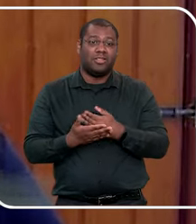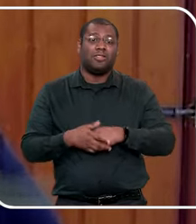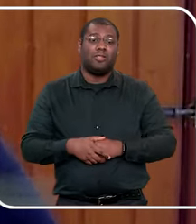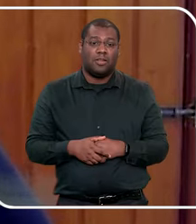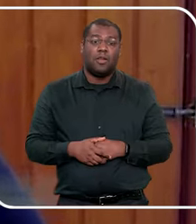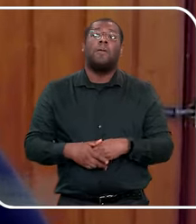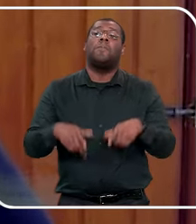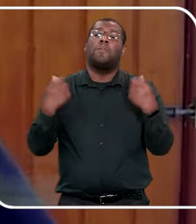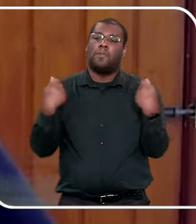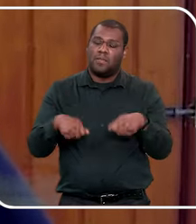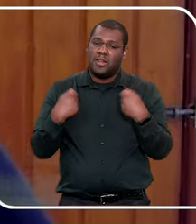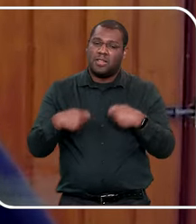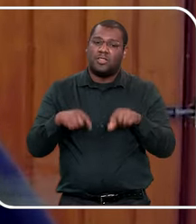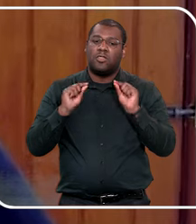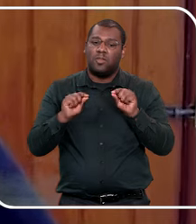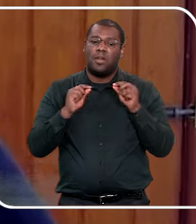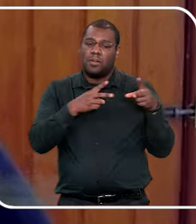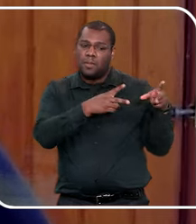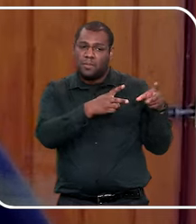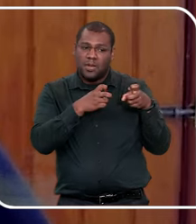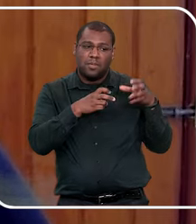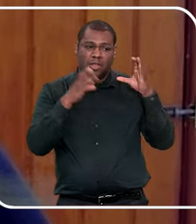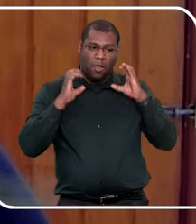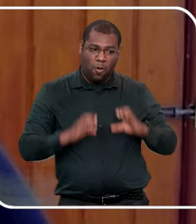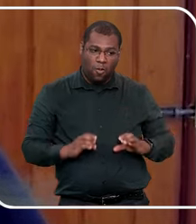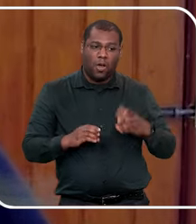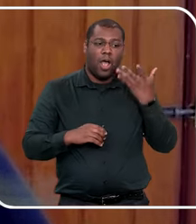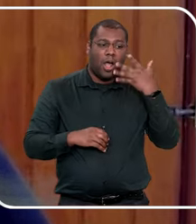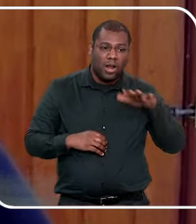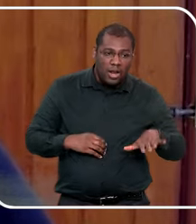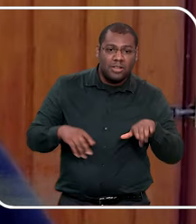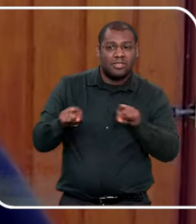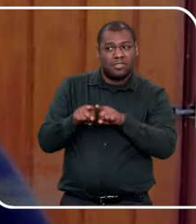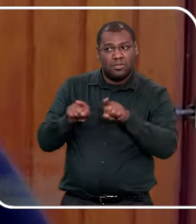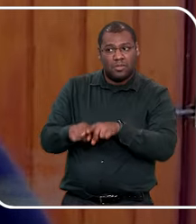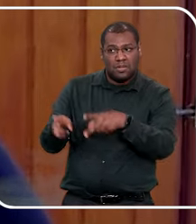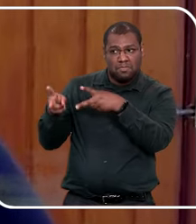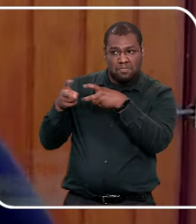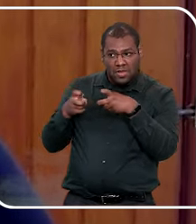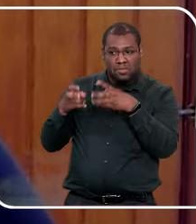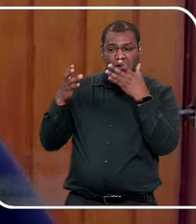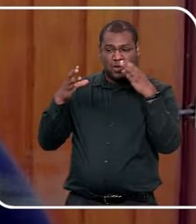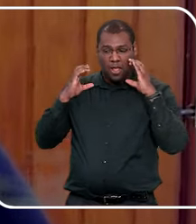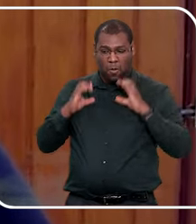é sempre a observação de comportamento, da criança e do adulto, quer ficar muito sozinho,